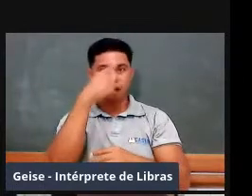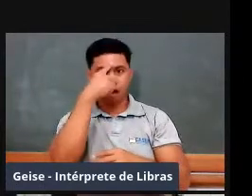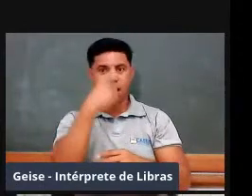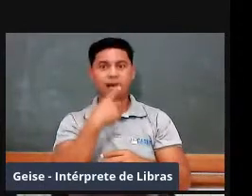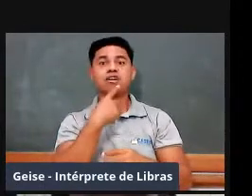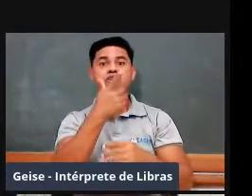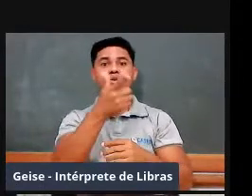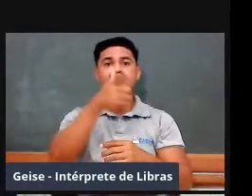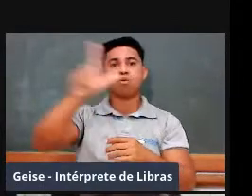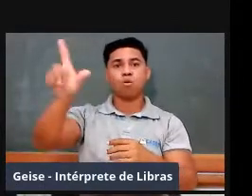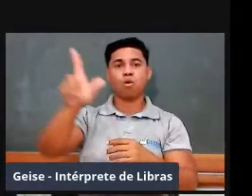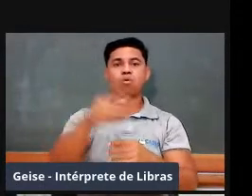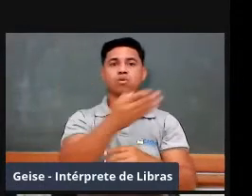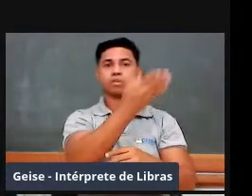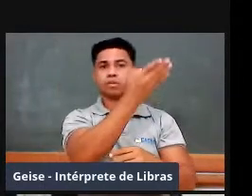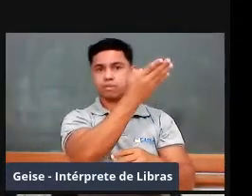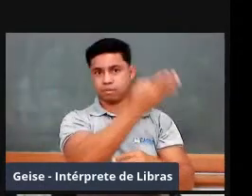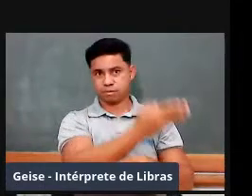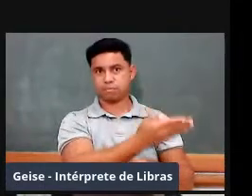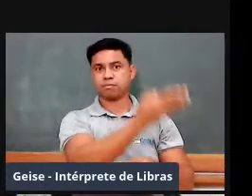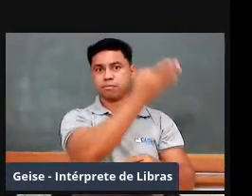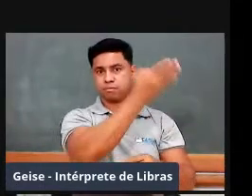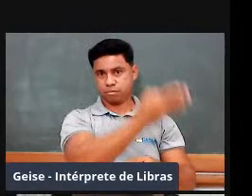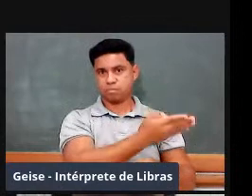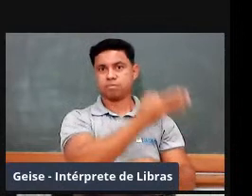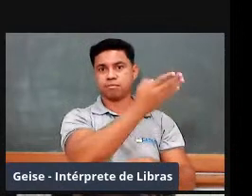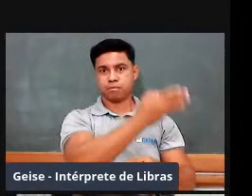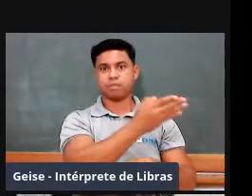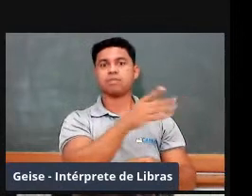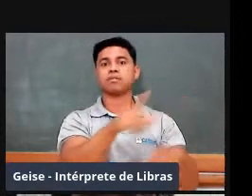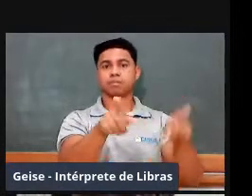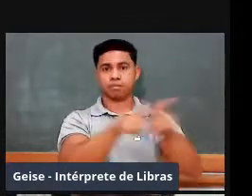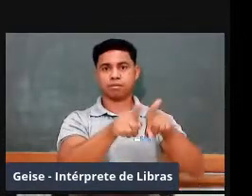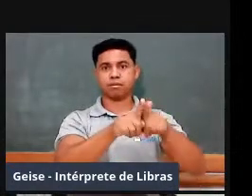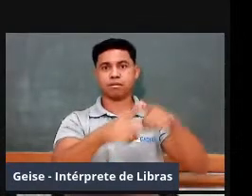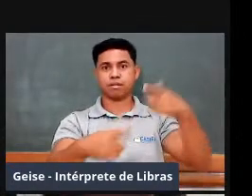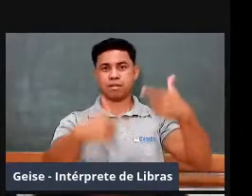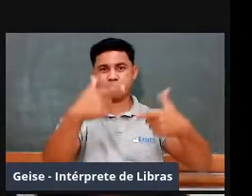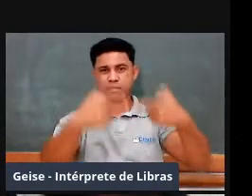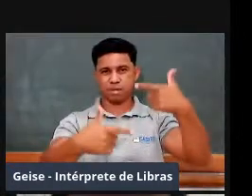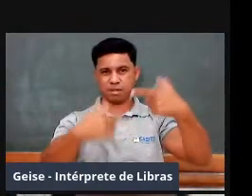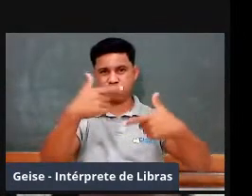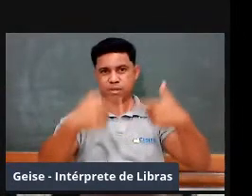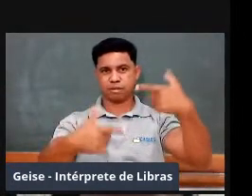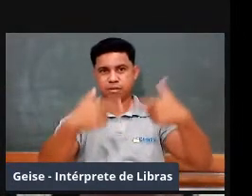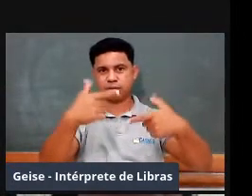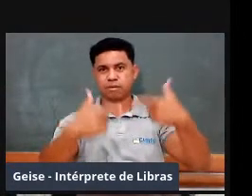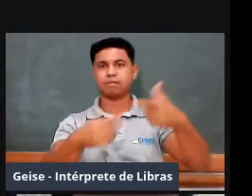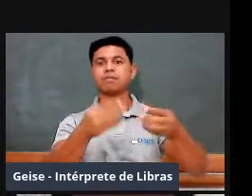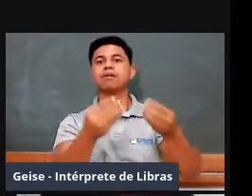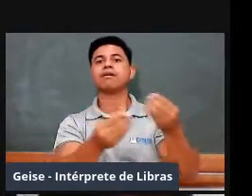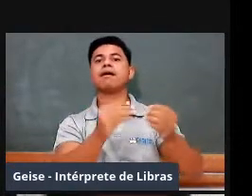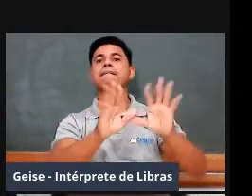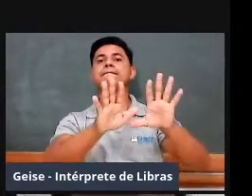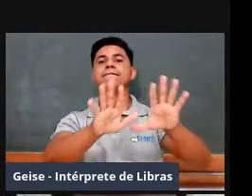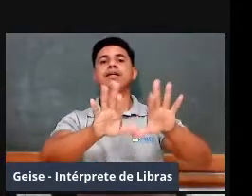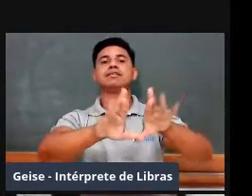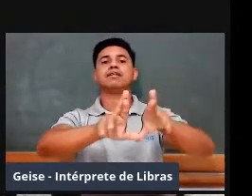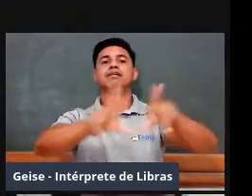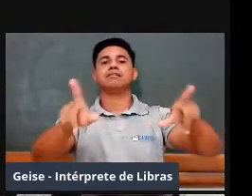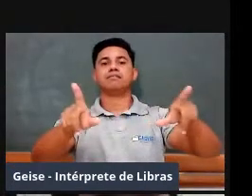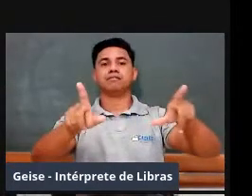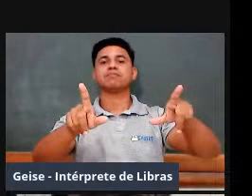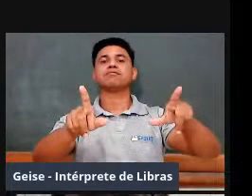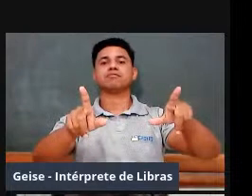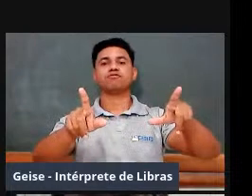aqui, numa outra iluminura, que também é uma cena de guerra, mas ela é diferente da cena anterior, por